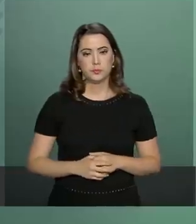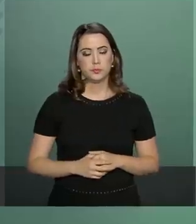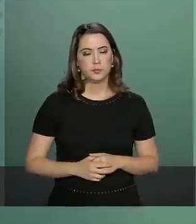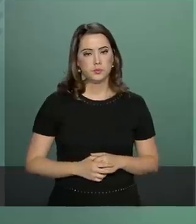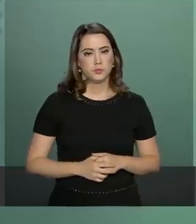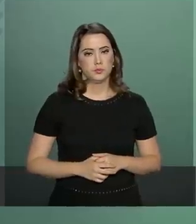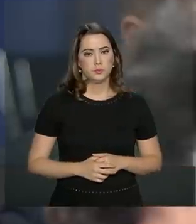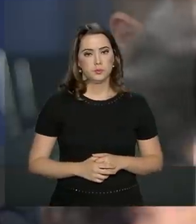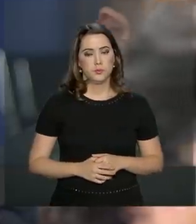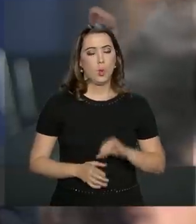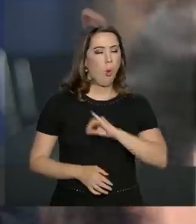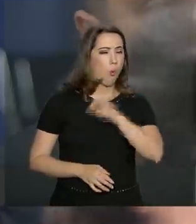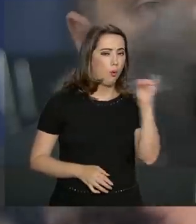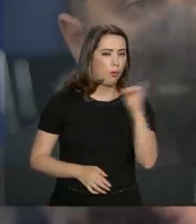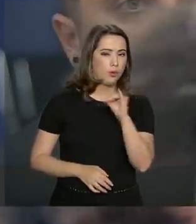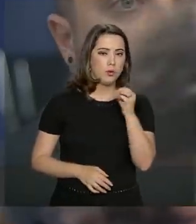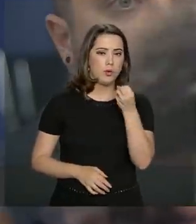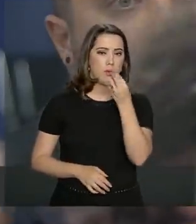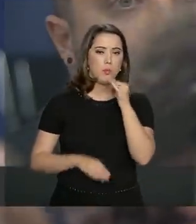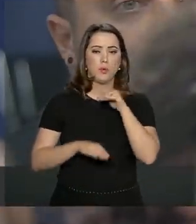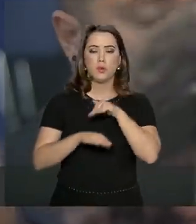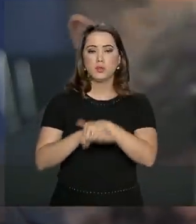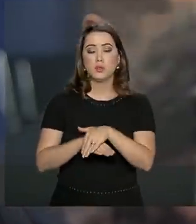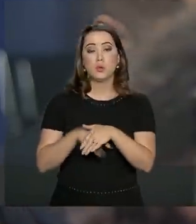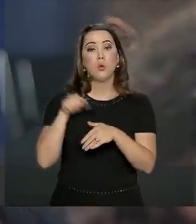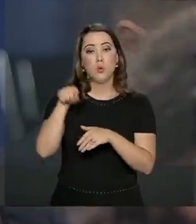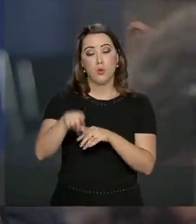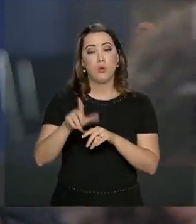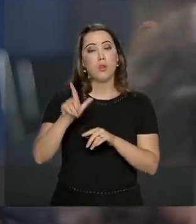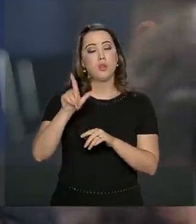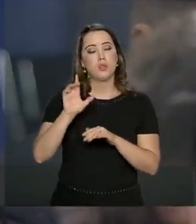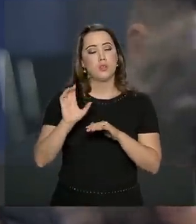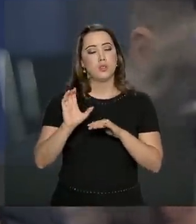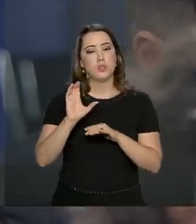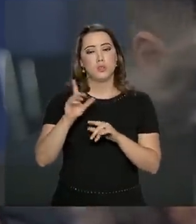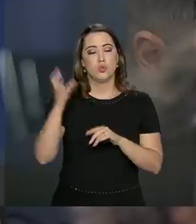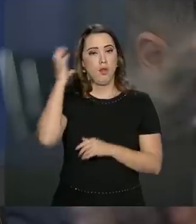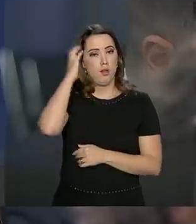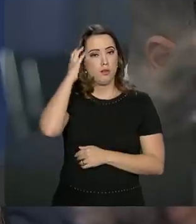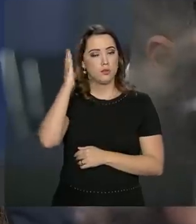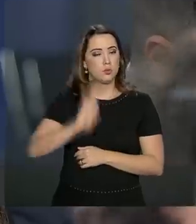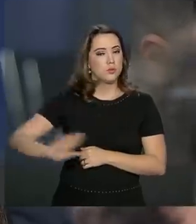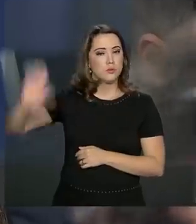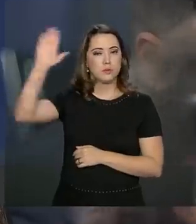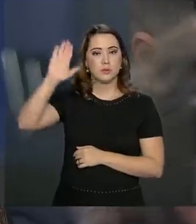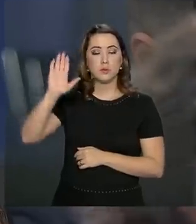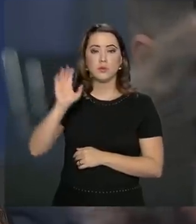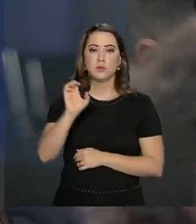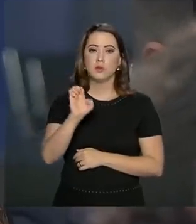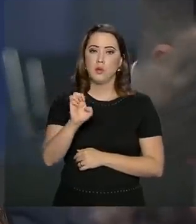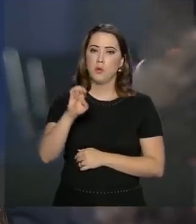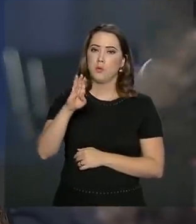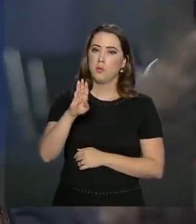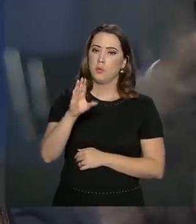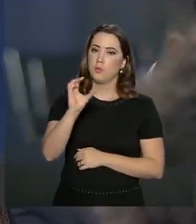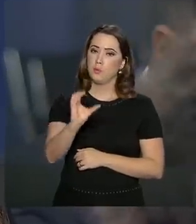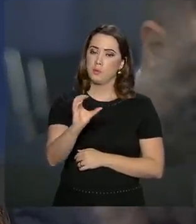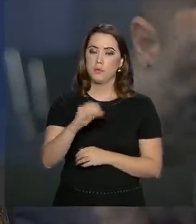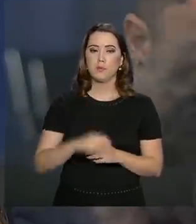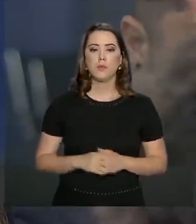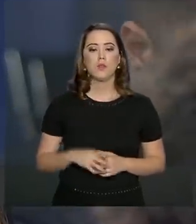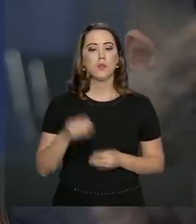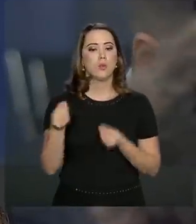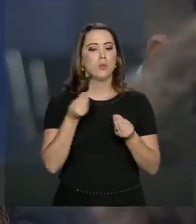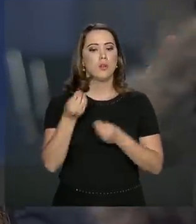Porta-voz, boa noite. Cariane, da IBC, Rádio Nacional. Como vai, Cariane? Bem, obrigada. Porta-voz, sobre a viagem